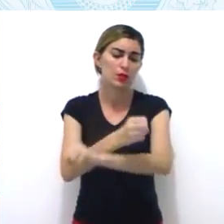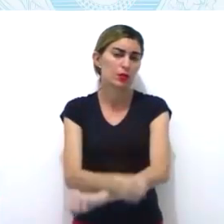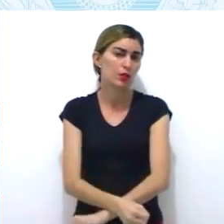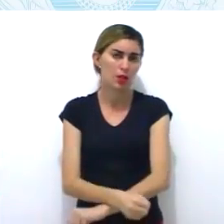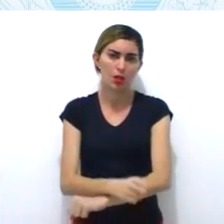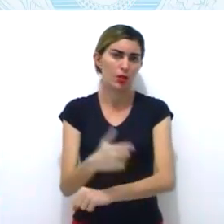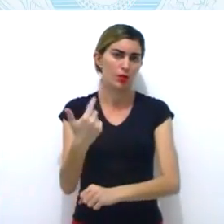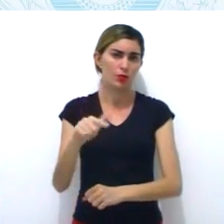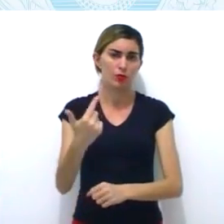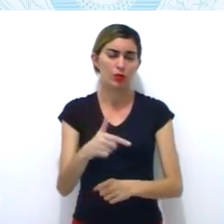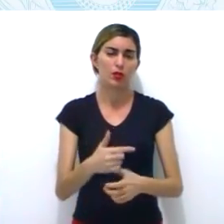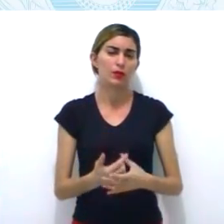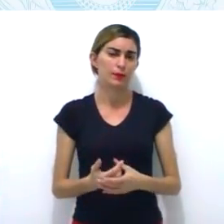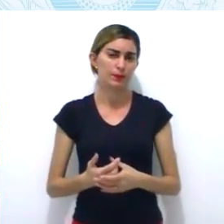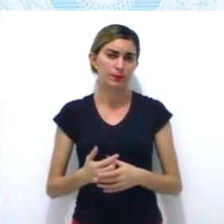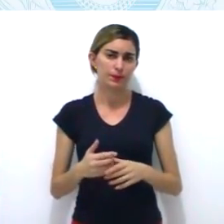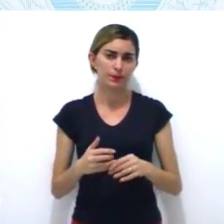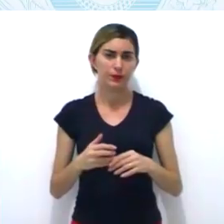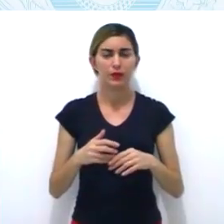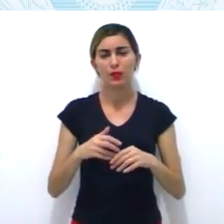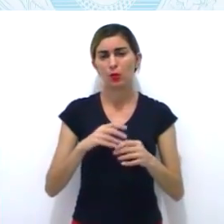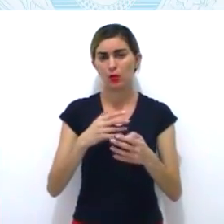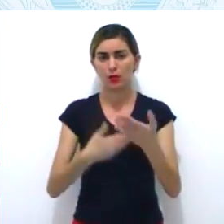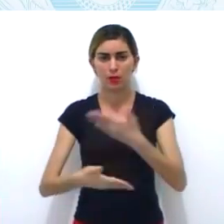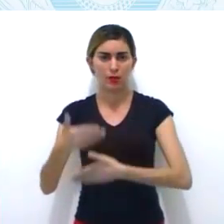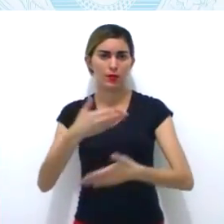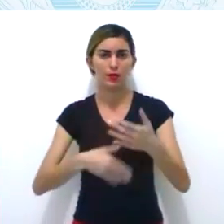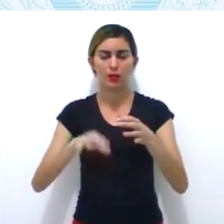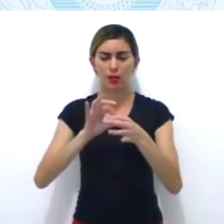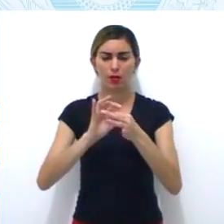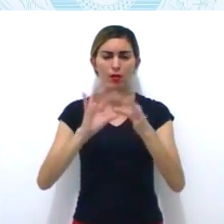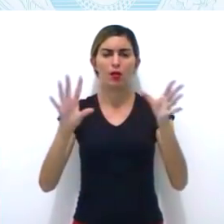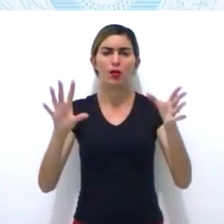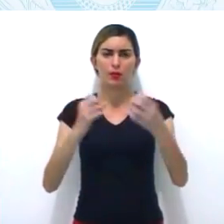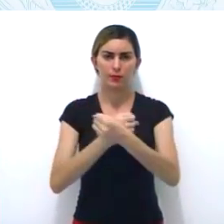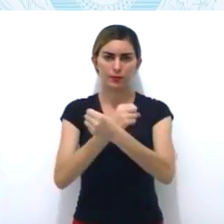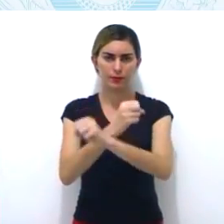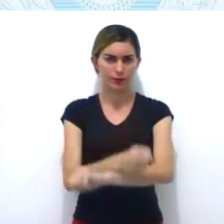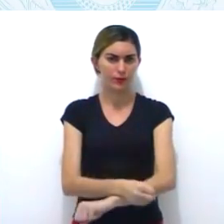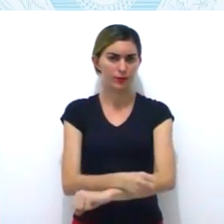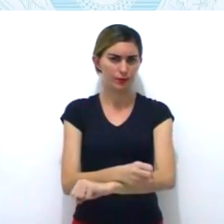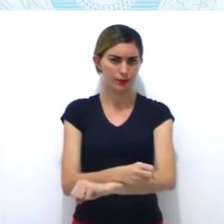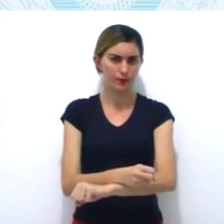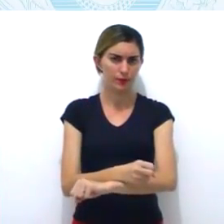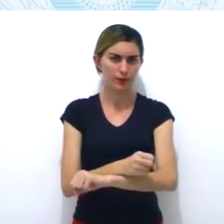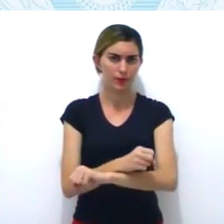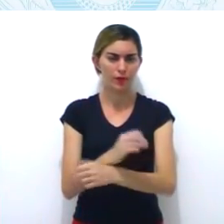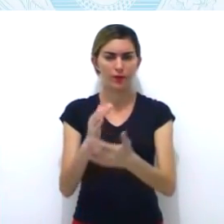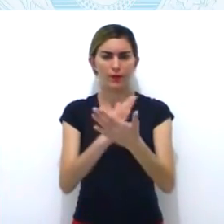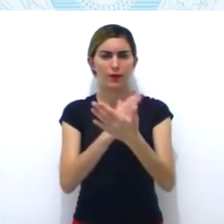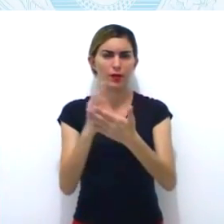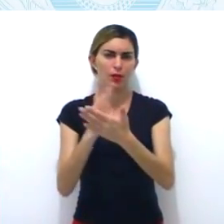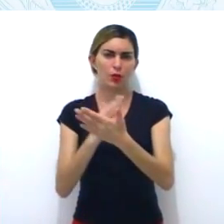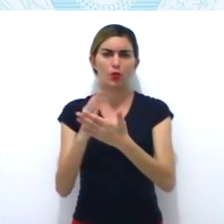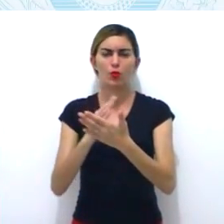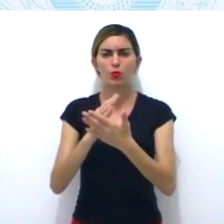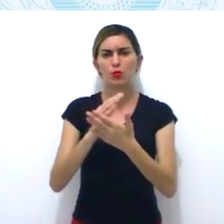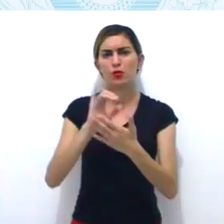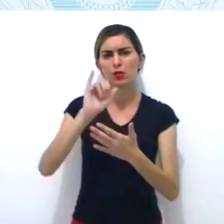inconfidentes, entre eles tiradentes, eram favoráveis à abolição da escravatura. Tudo bem.